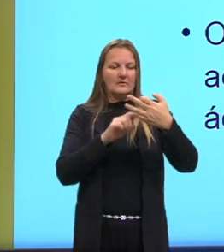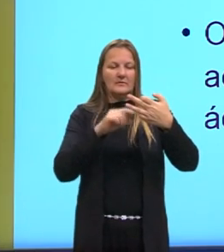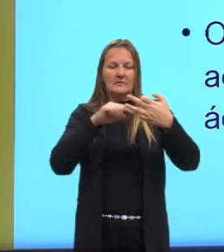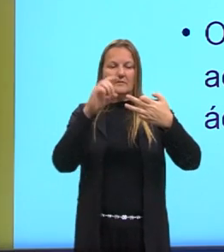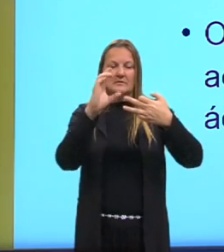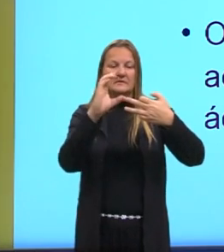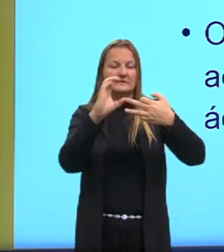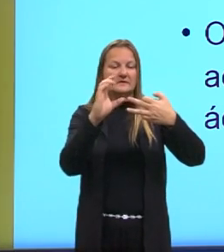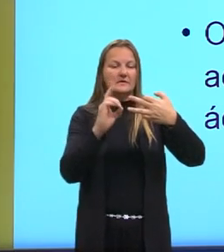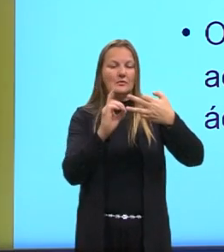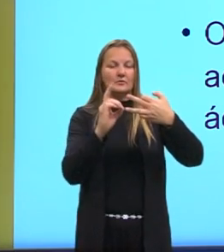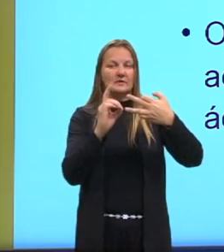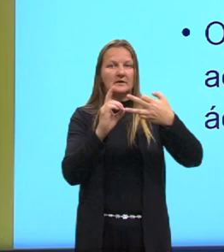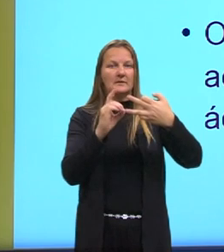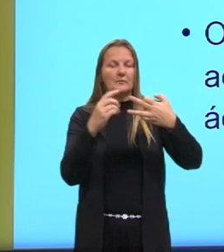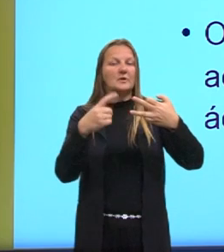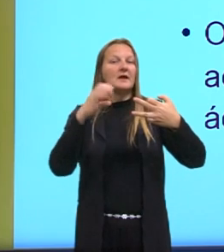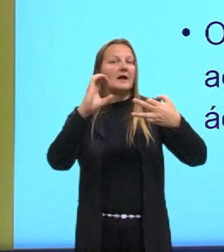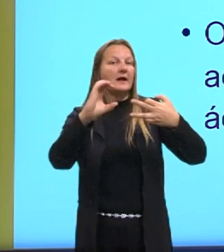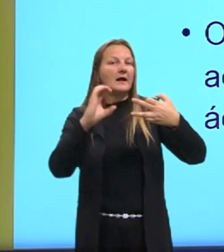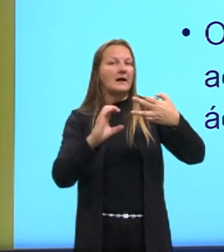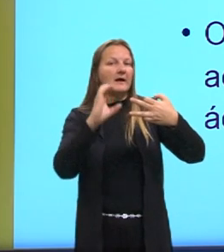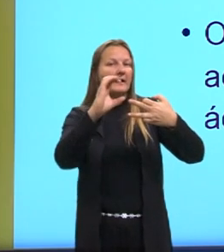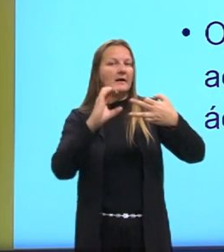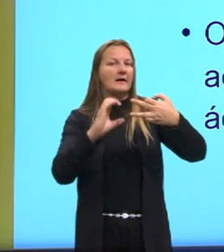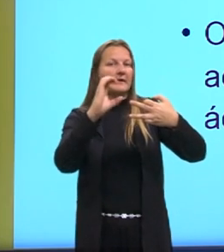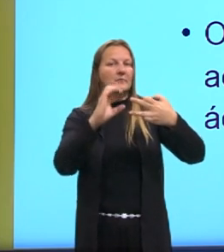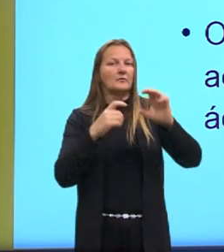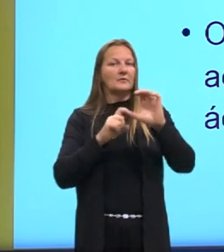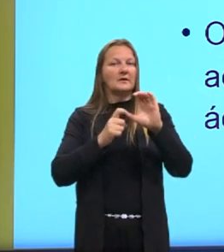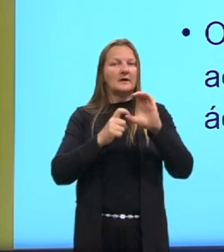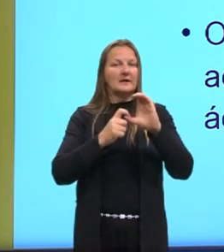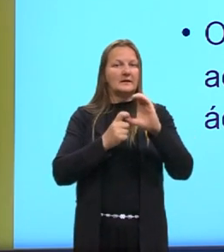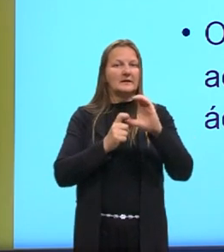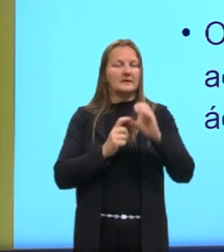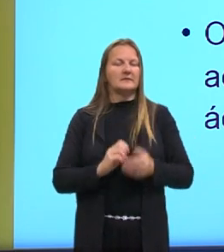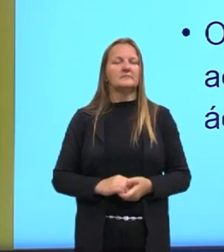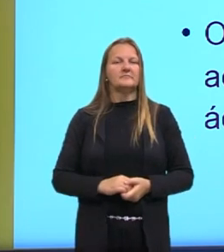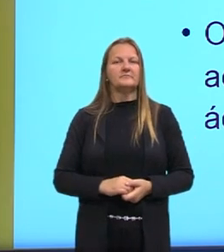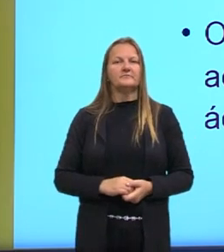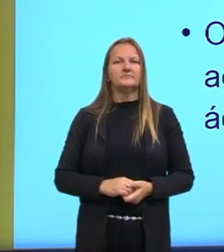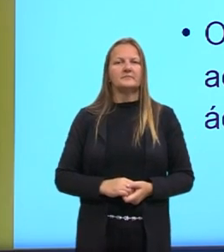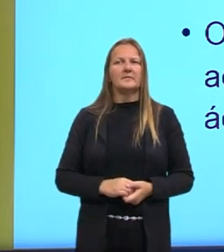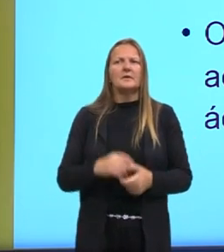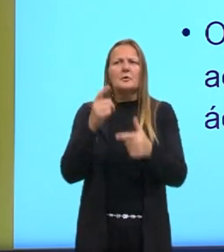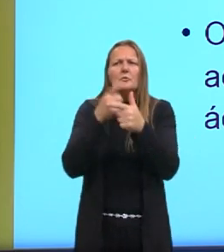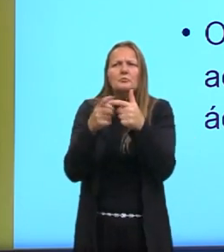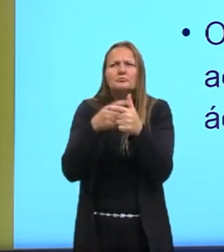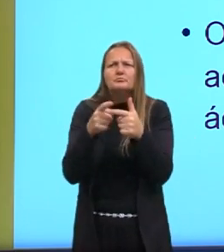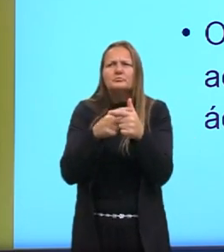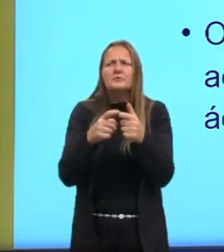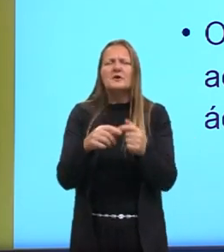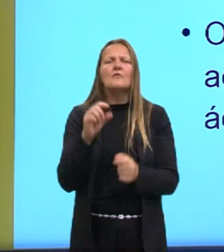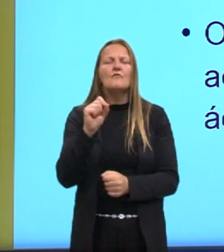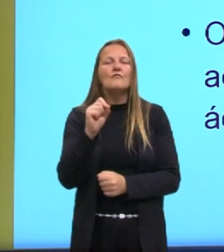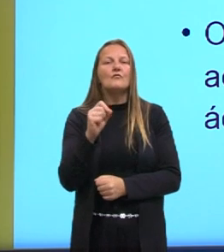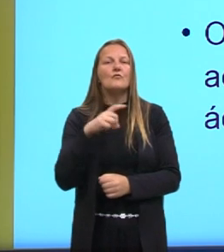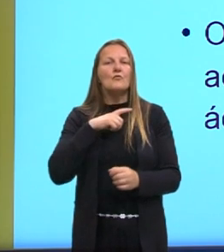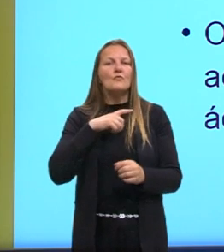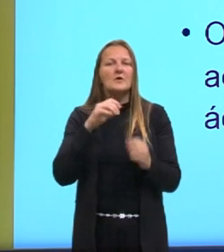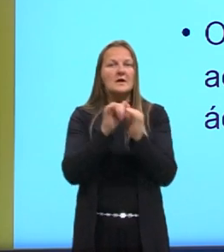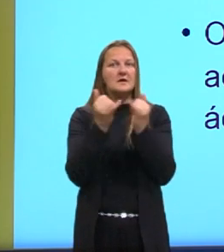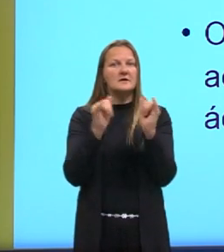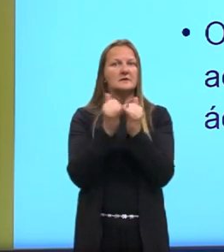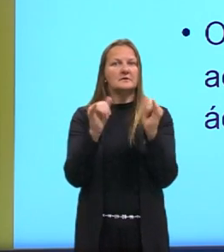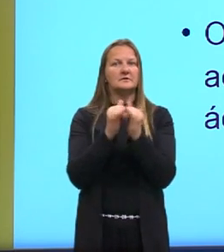Vamos pensar. Olha só, um dos principais problemas da utilização do petróleo como fonte de energia é aquela